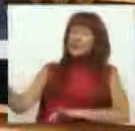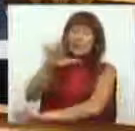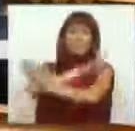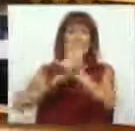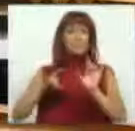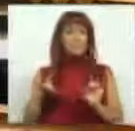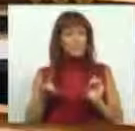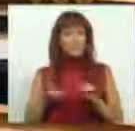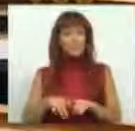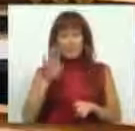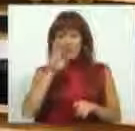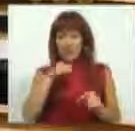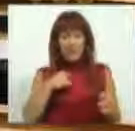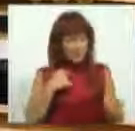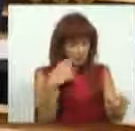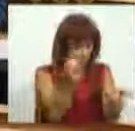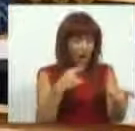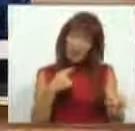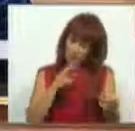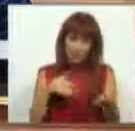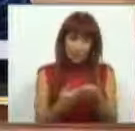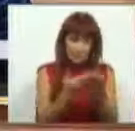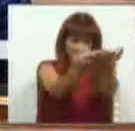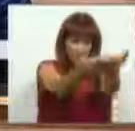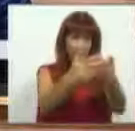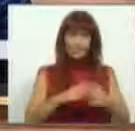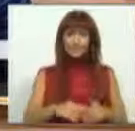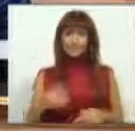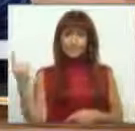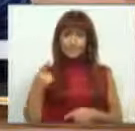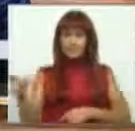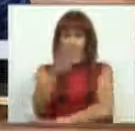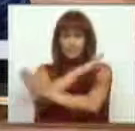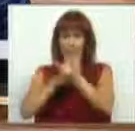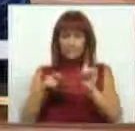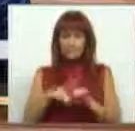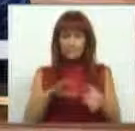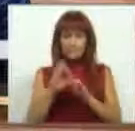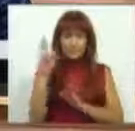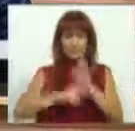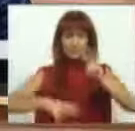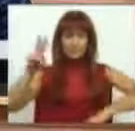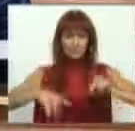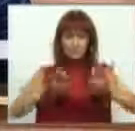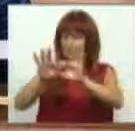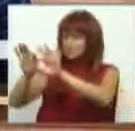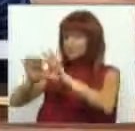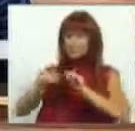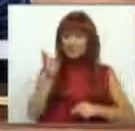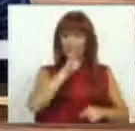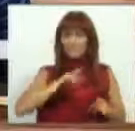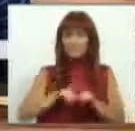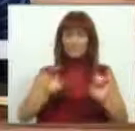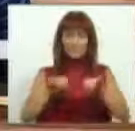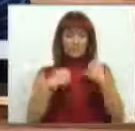Comunitária, e se não a tiver aí eu posso-lhe arranjar. A Diretiva Comunitária relativa ao regime fiscal comum aplicável às